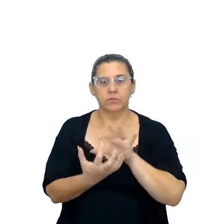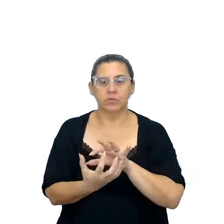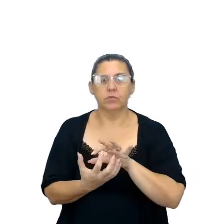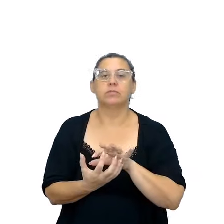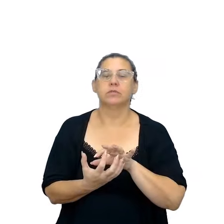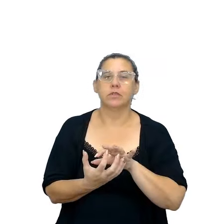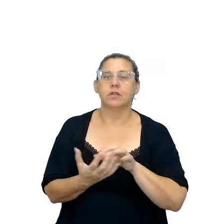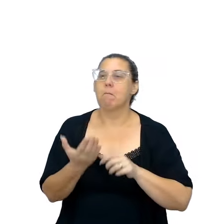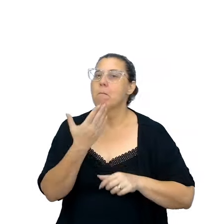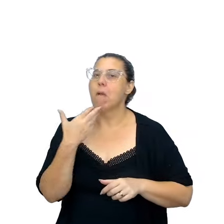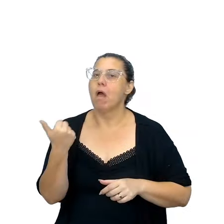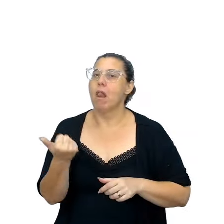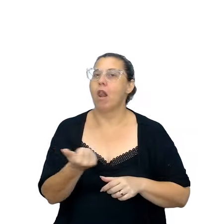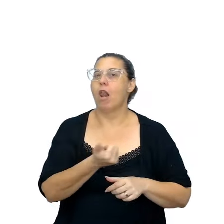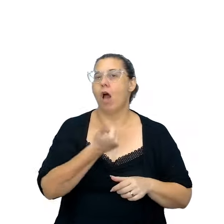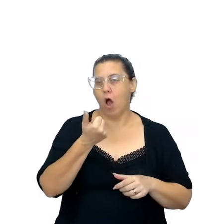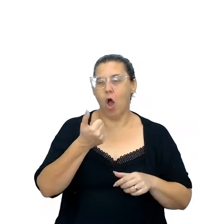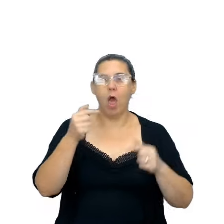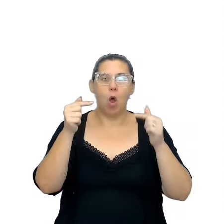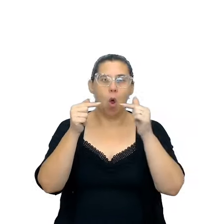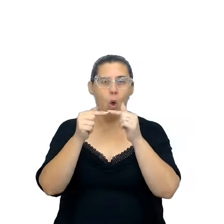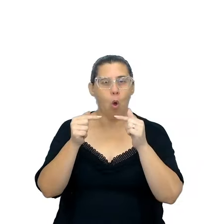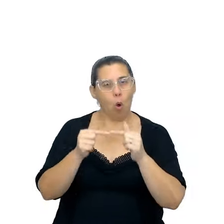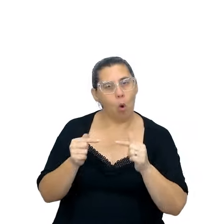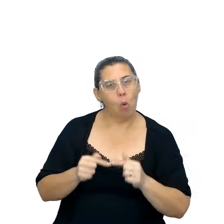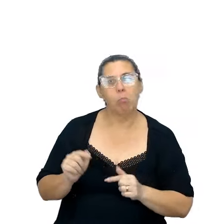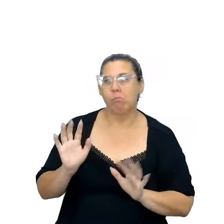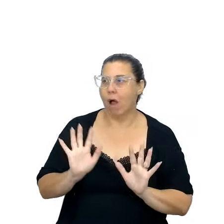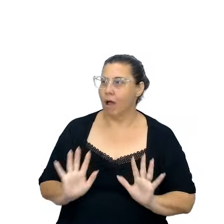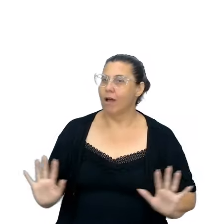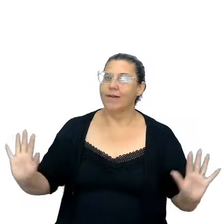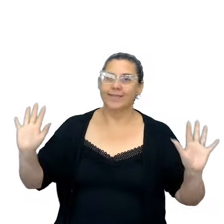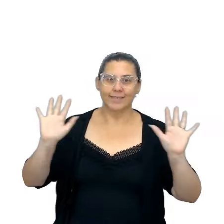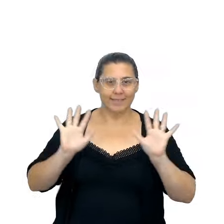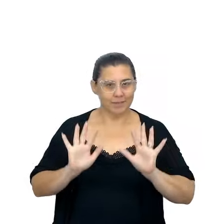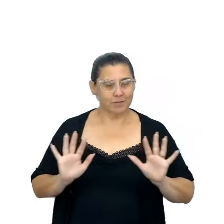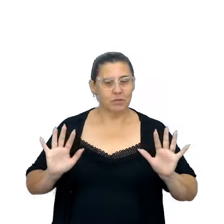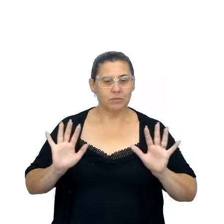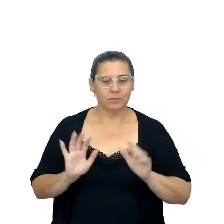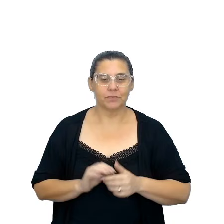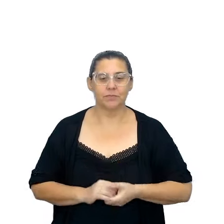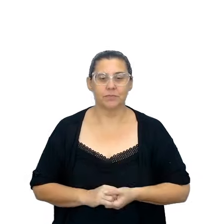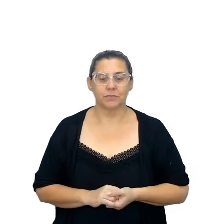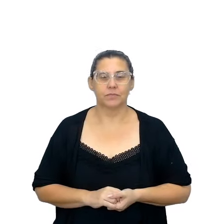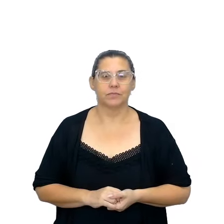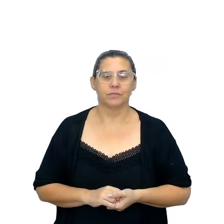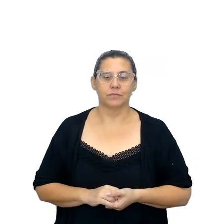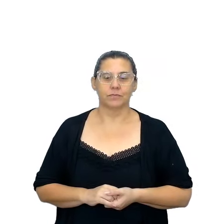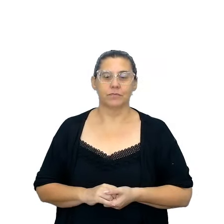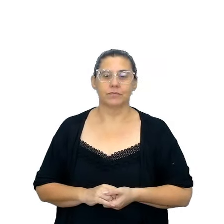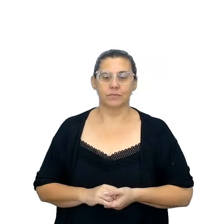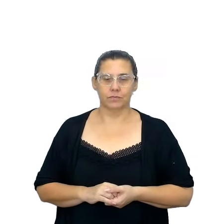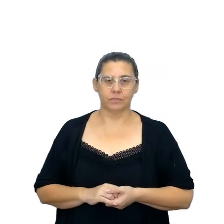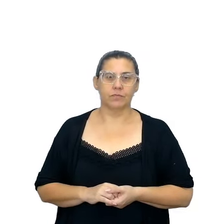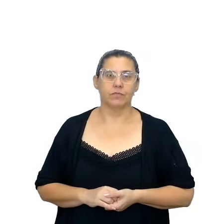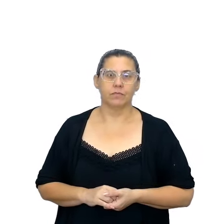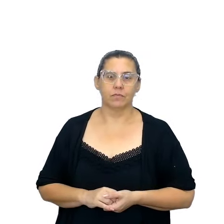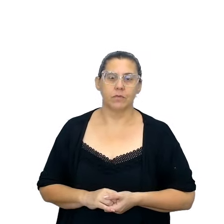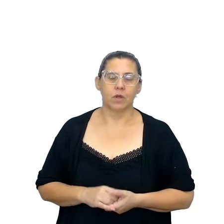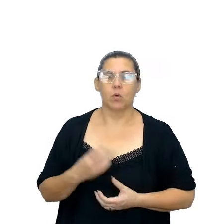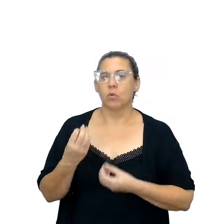numa harmonia, que harmoniza os ambientes, por isso que nós temos design de ambientes, nós temos, assim, essa ideia daquele que vai